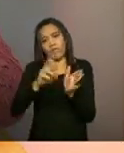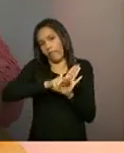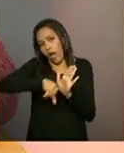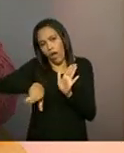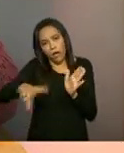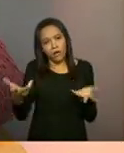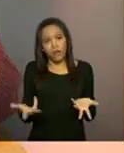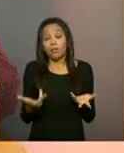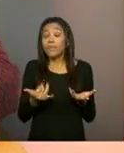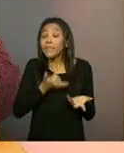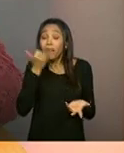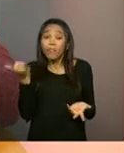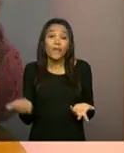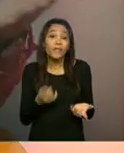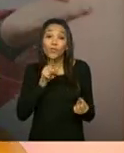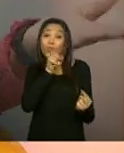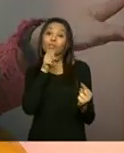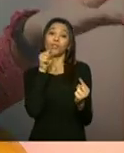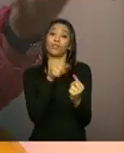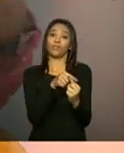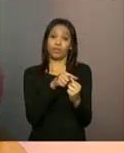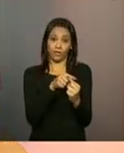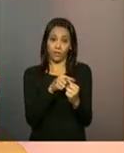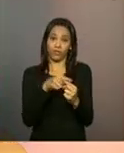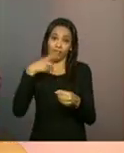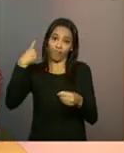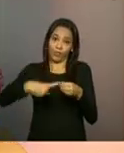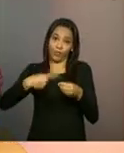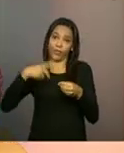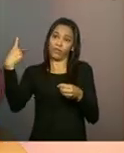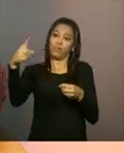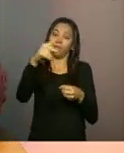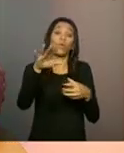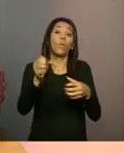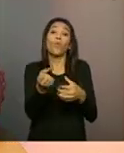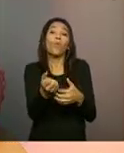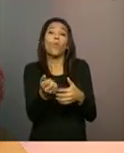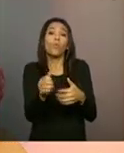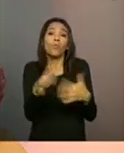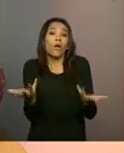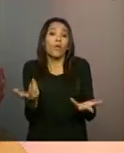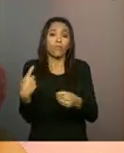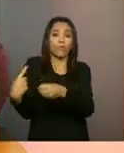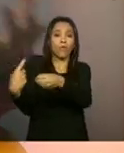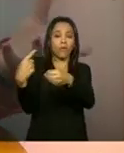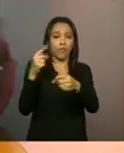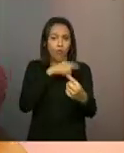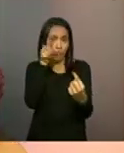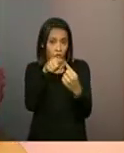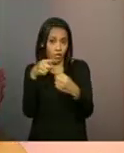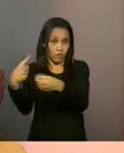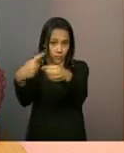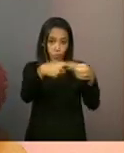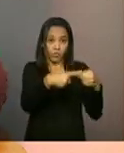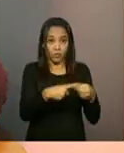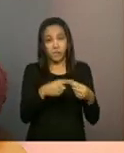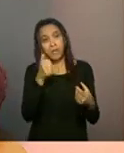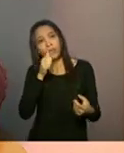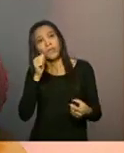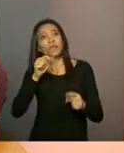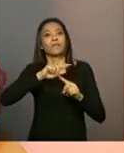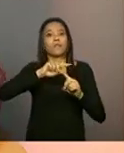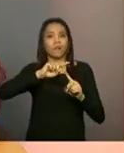Então, tudo vai depender do objetivo desse município, né? Qual que o objetivo? Que as mulheres grávidas se